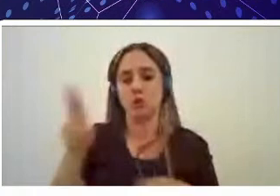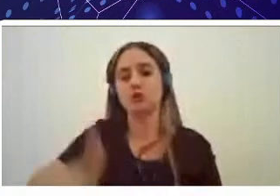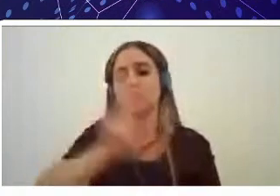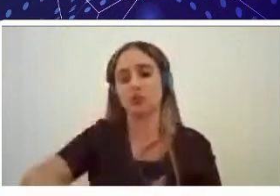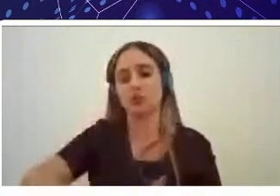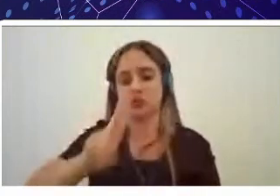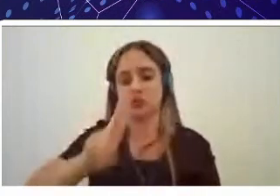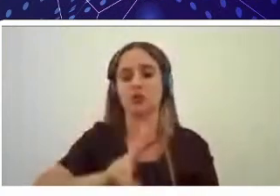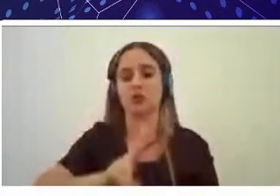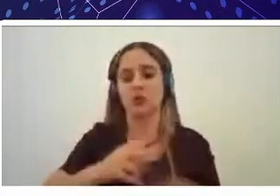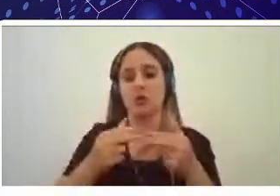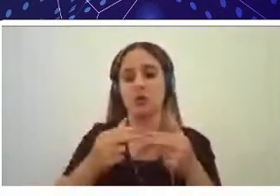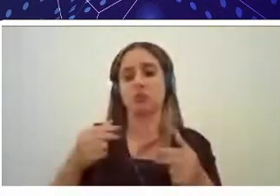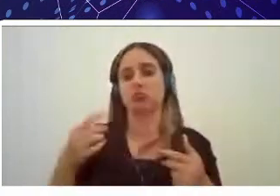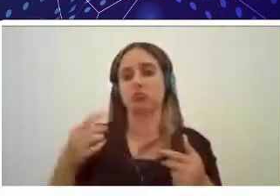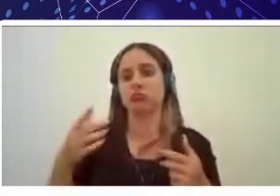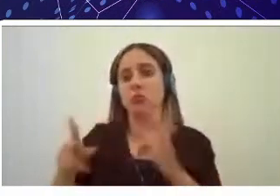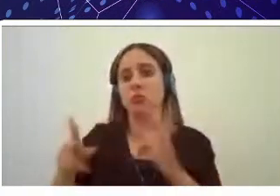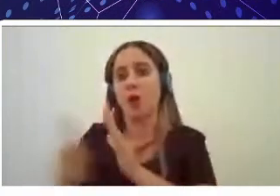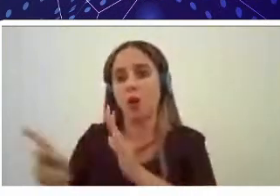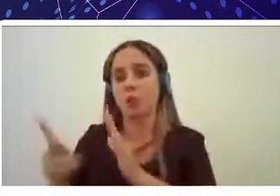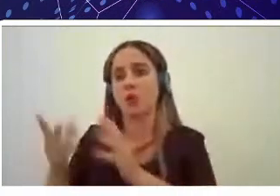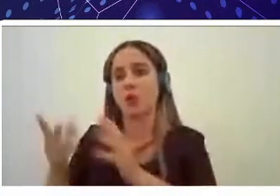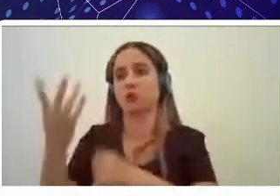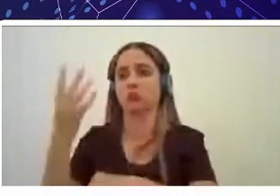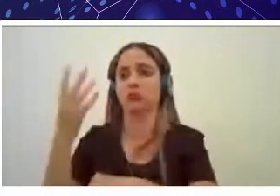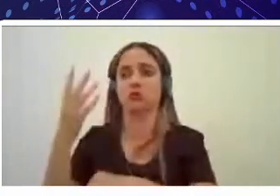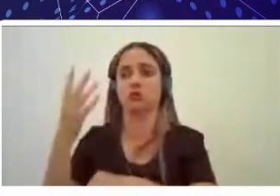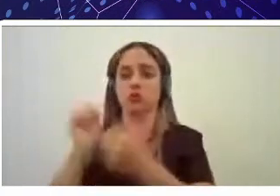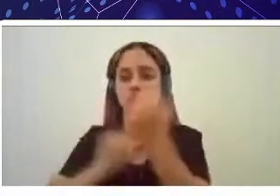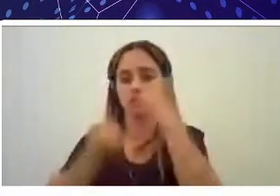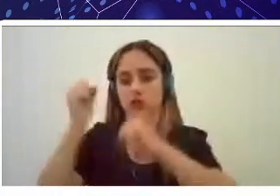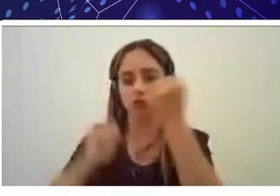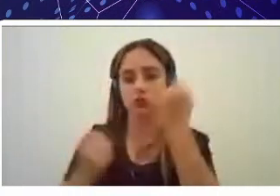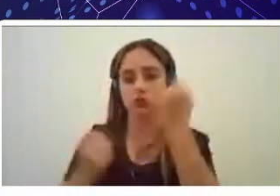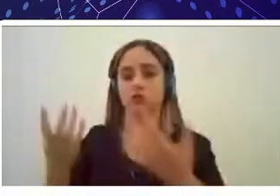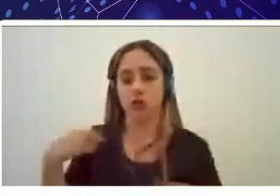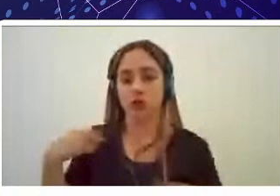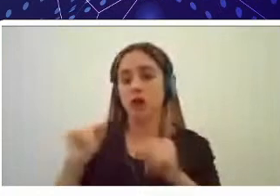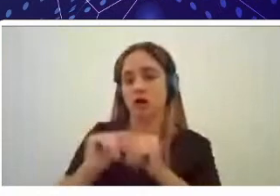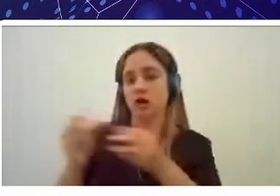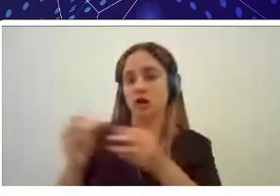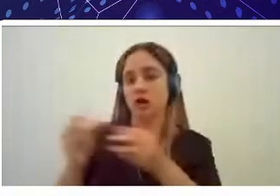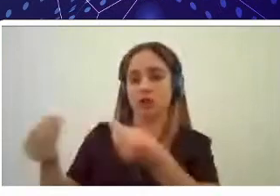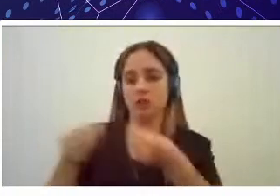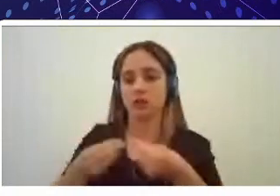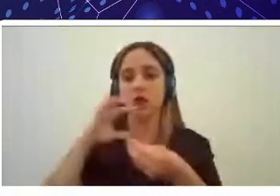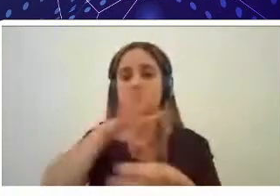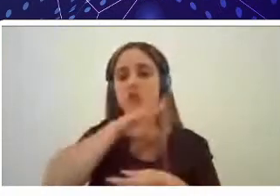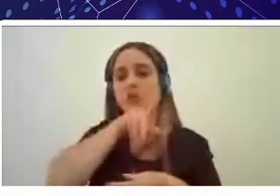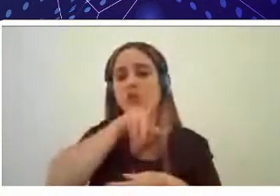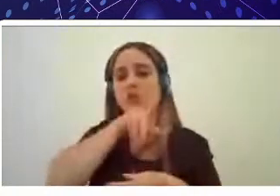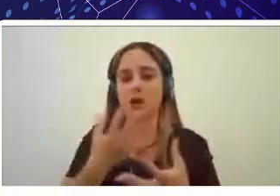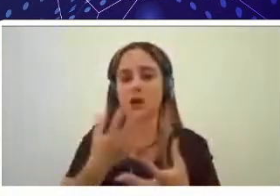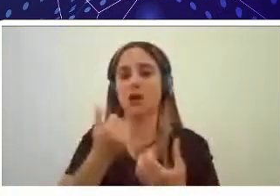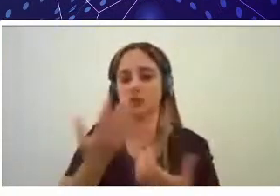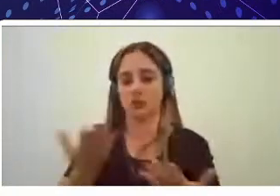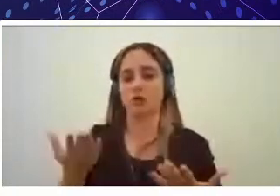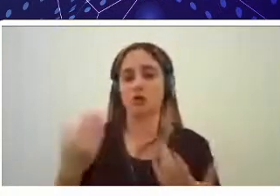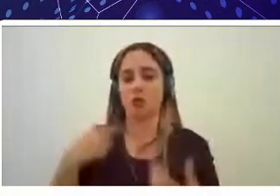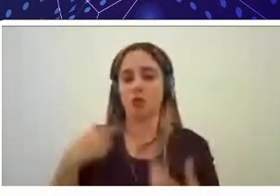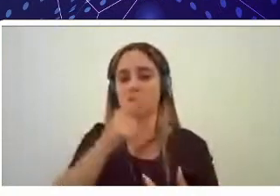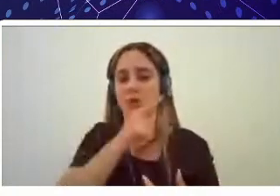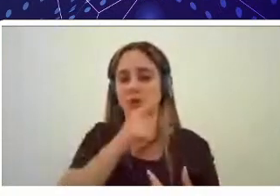de agroindústrias e esses resíduos eles são fornecidos aos animais como parte da alimentação e isso tem